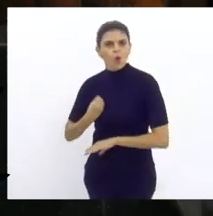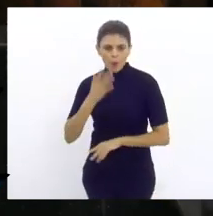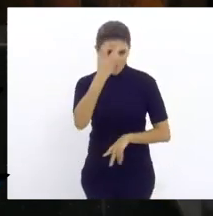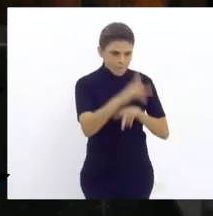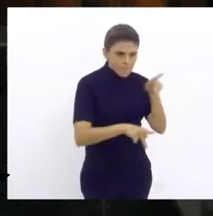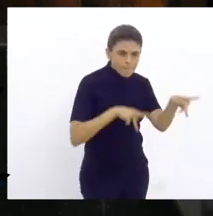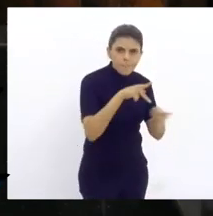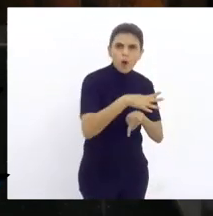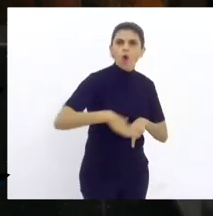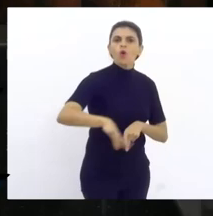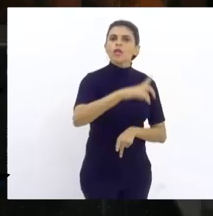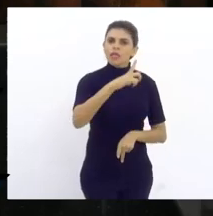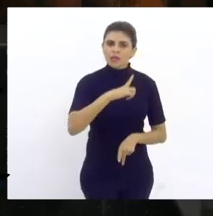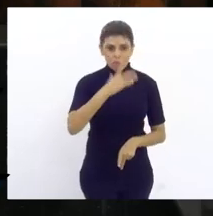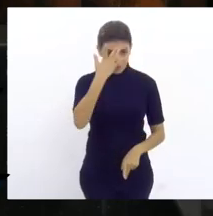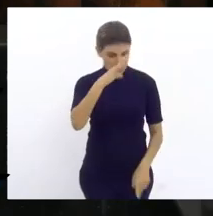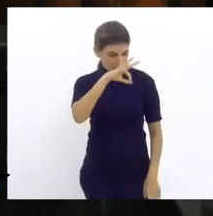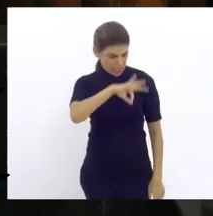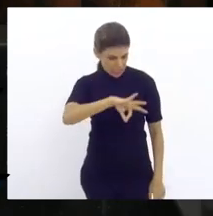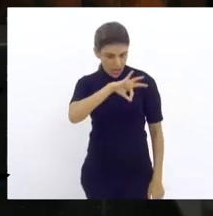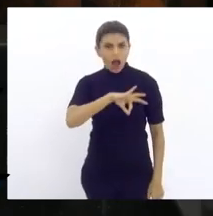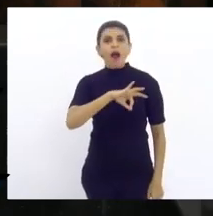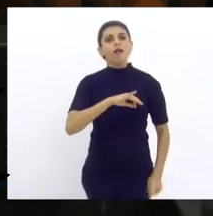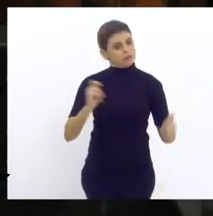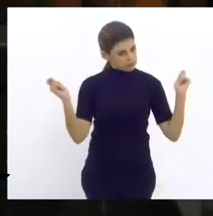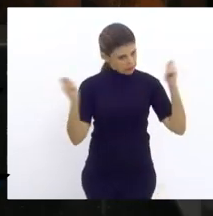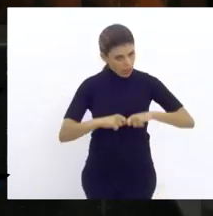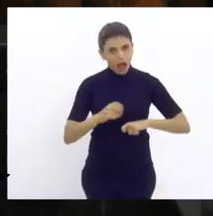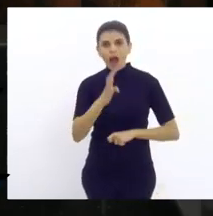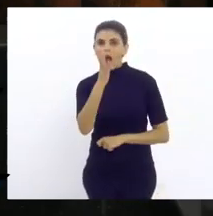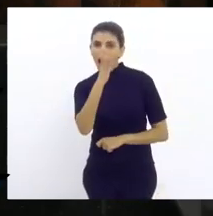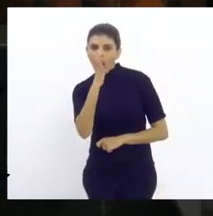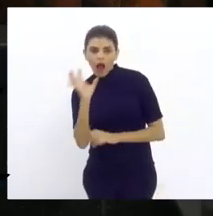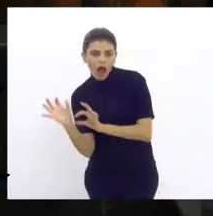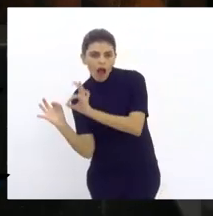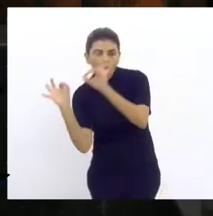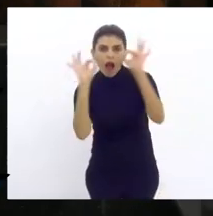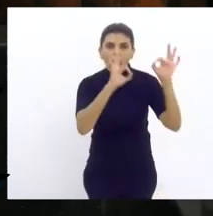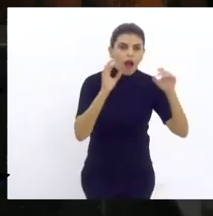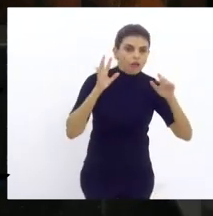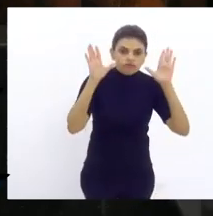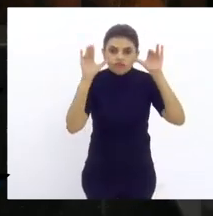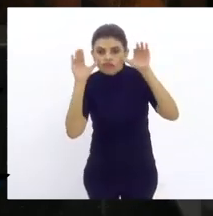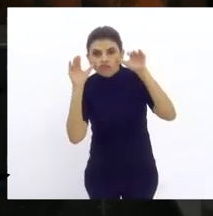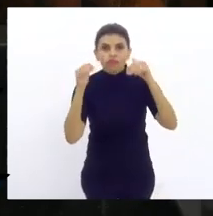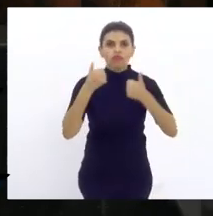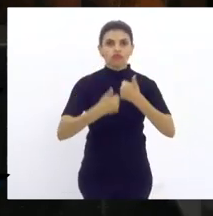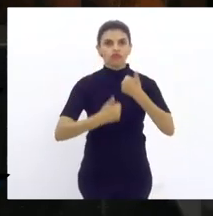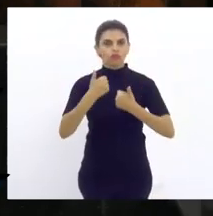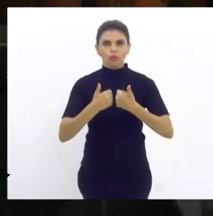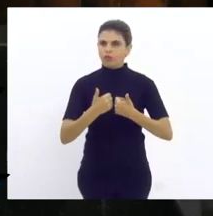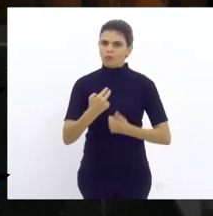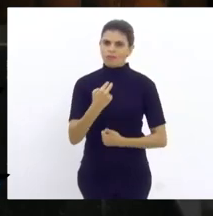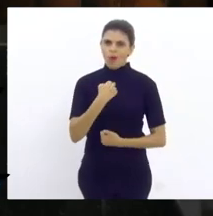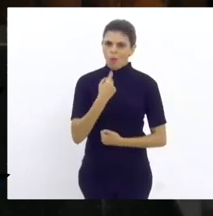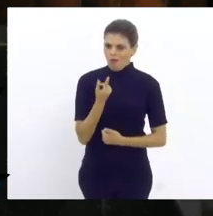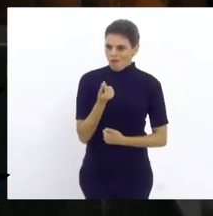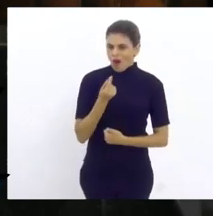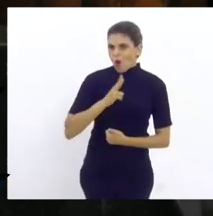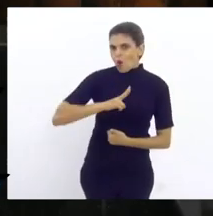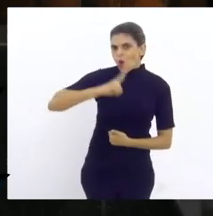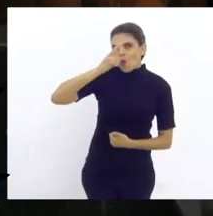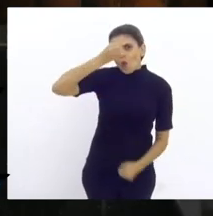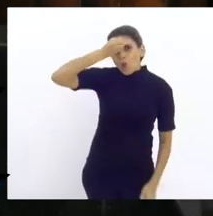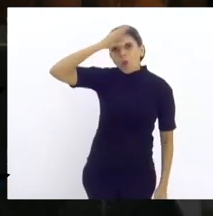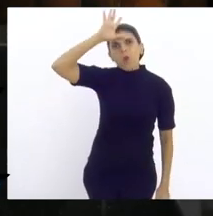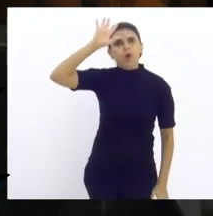tem que ter direito de o assalariado chegar lá naquele estádio e poder assistir um jogo. A gente não pode permitir que esses preços absurdos continuem